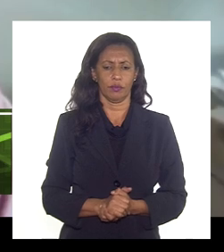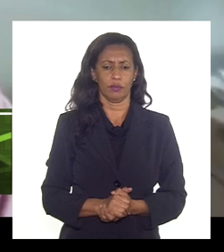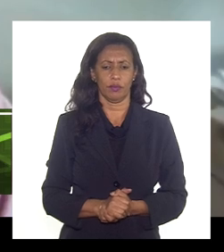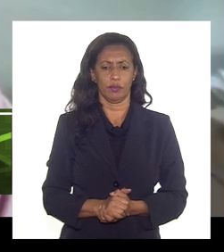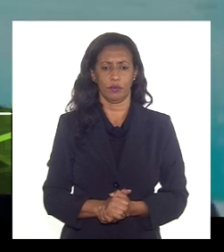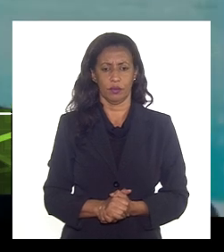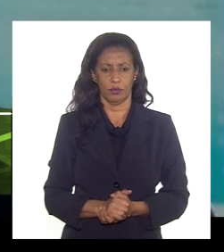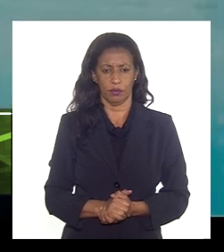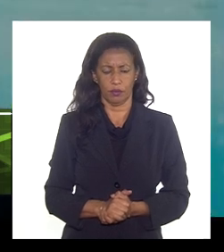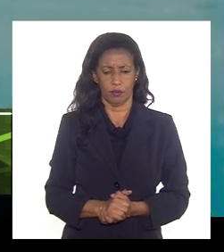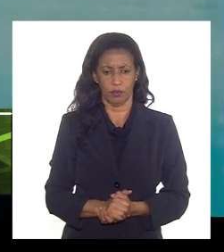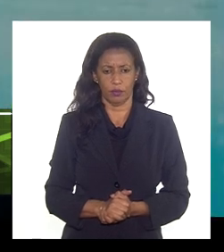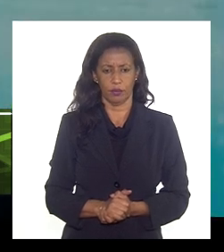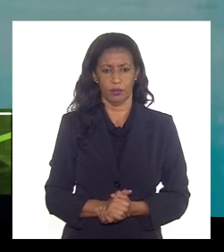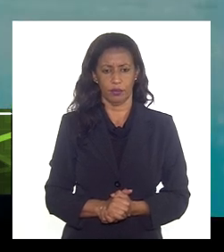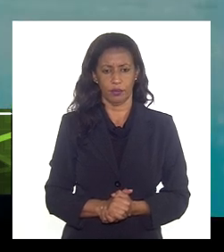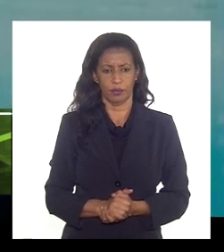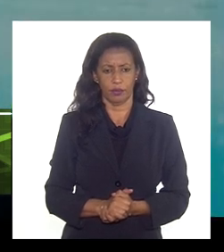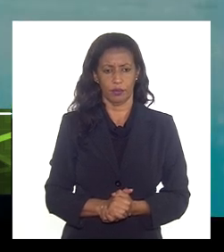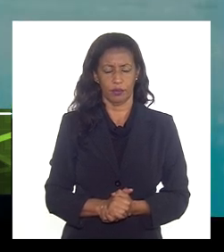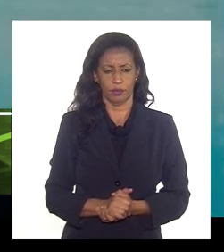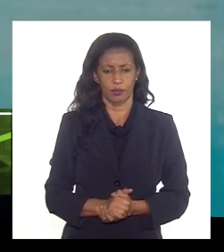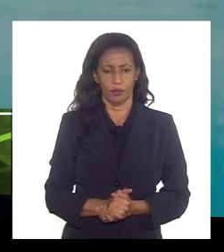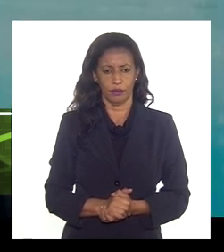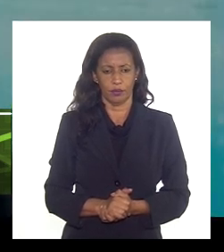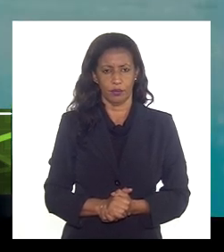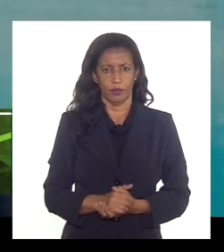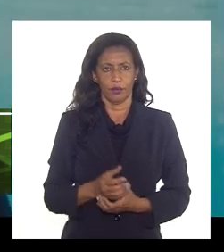muito obrigado bom dia a todos bom dia